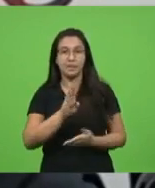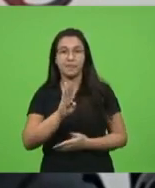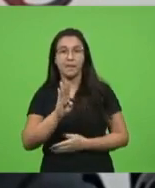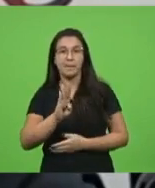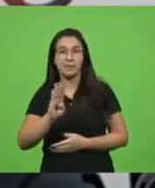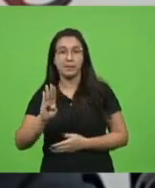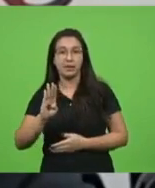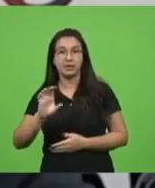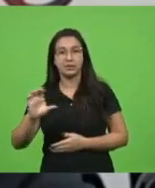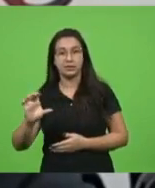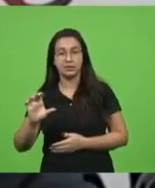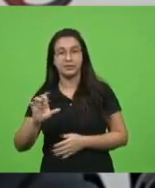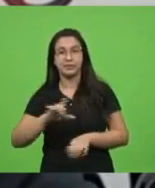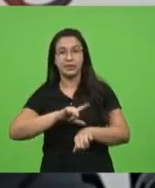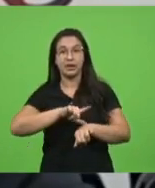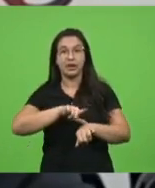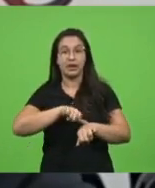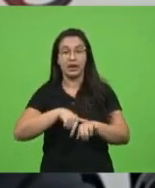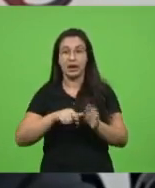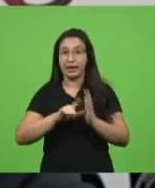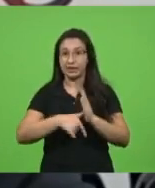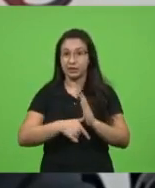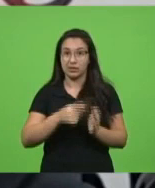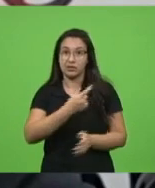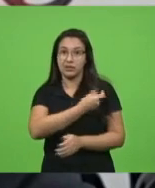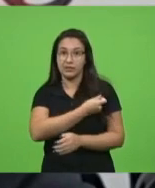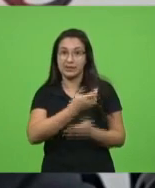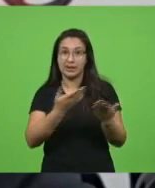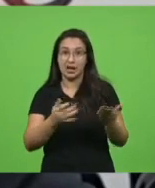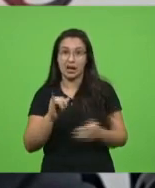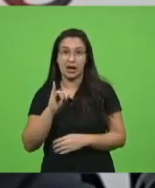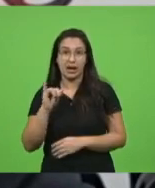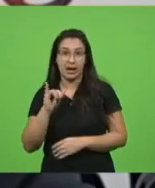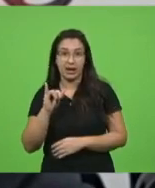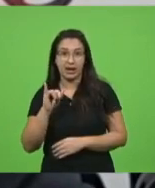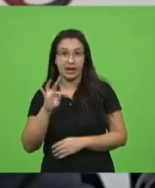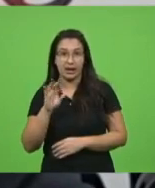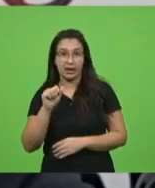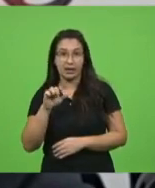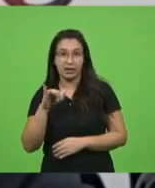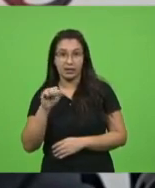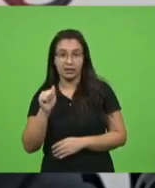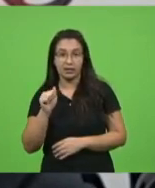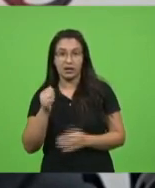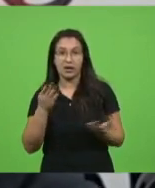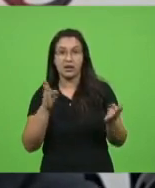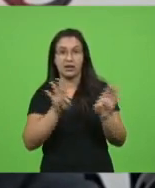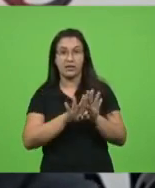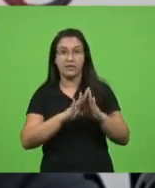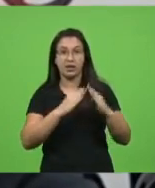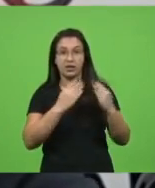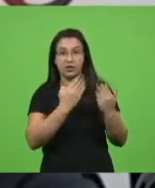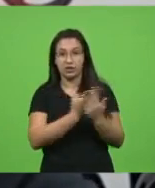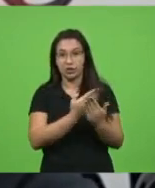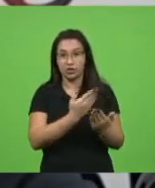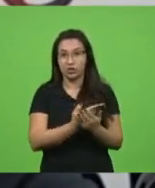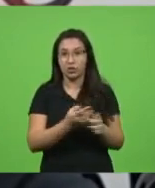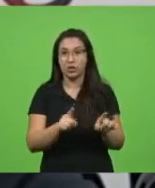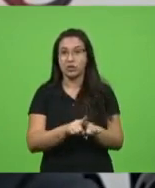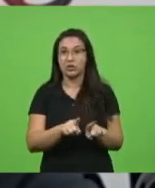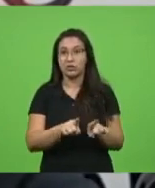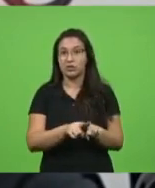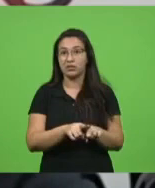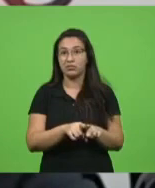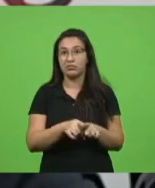atraso nas vacinas, Itália fechará lojas e escolas após nova onda de Covid. Então, não é uma